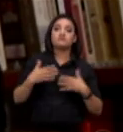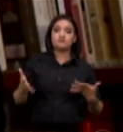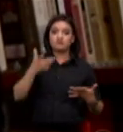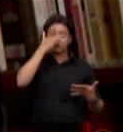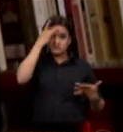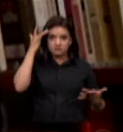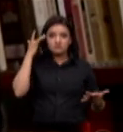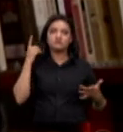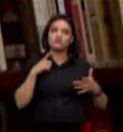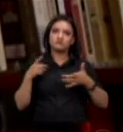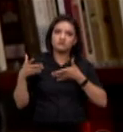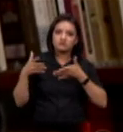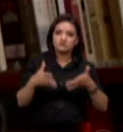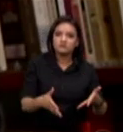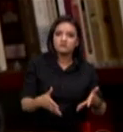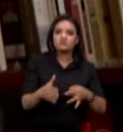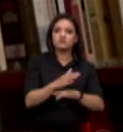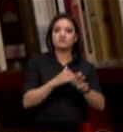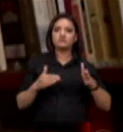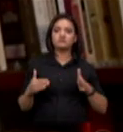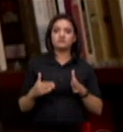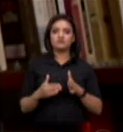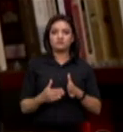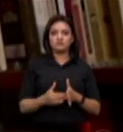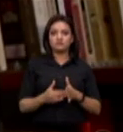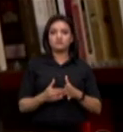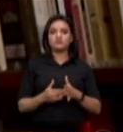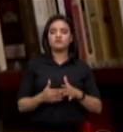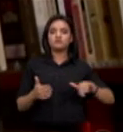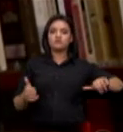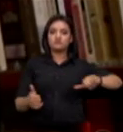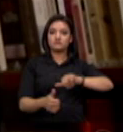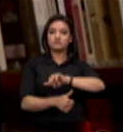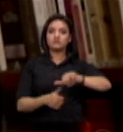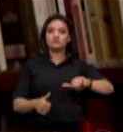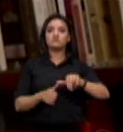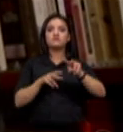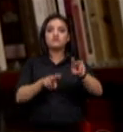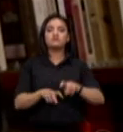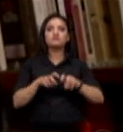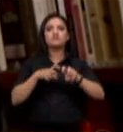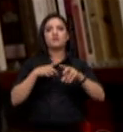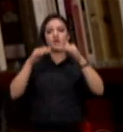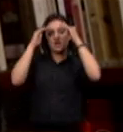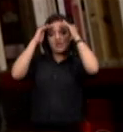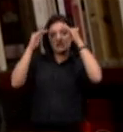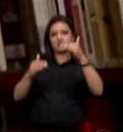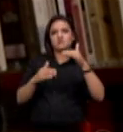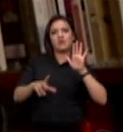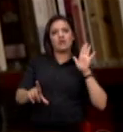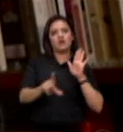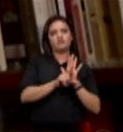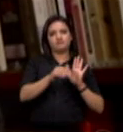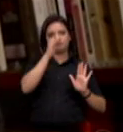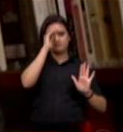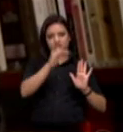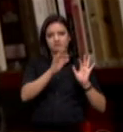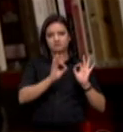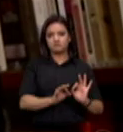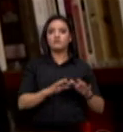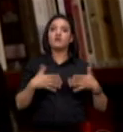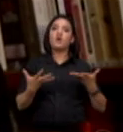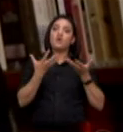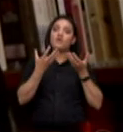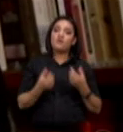em toda a cadeia de produção de carne na transição para uma pecuária que respeite o código florestal nós